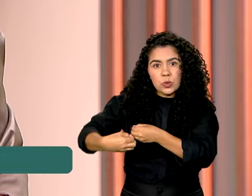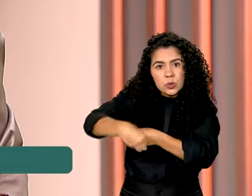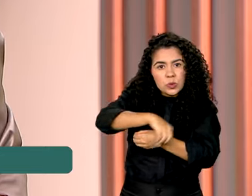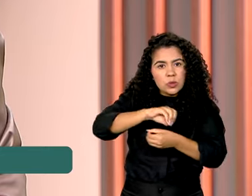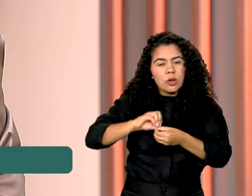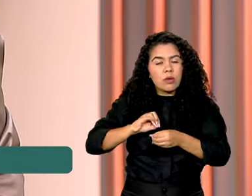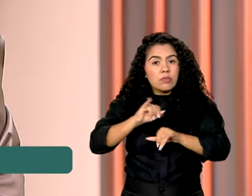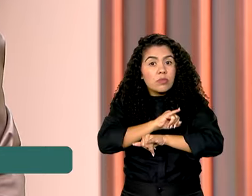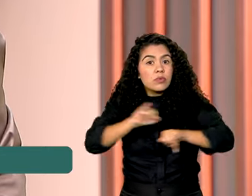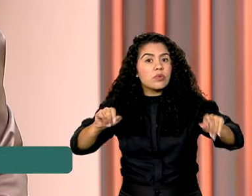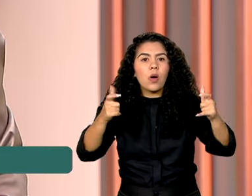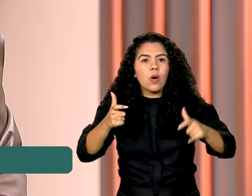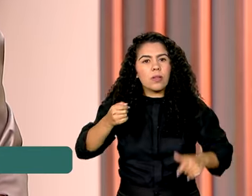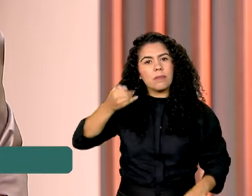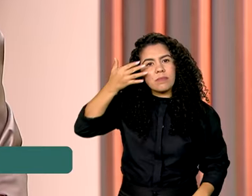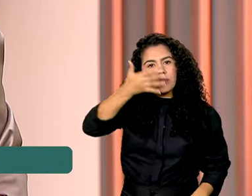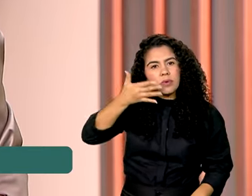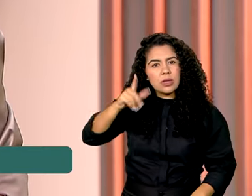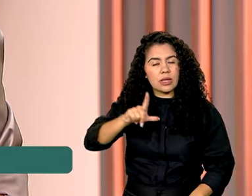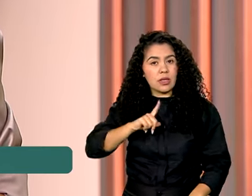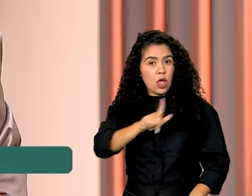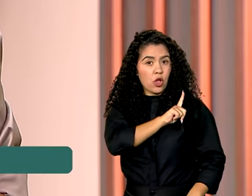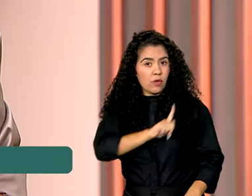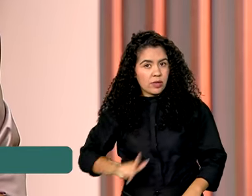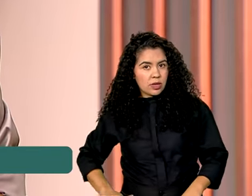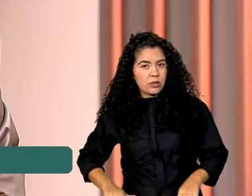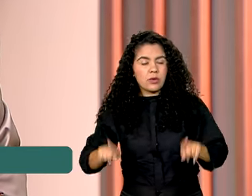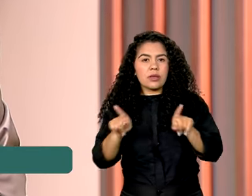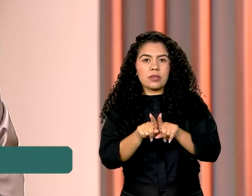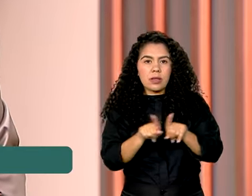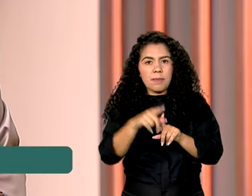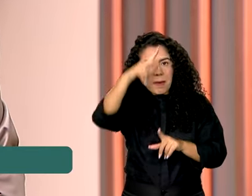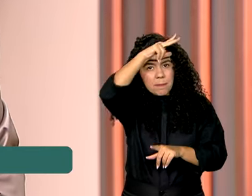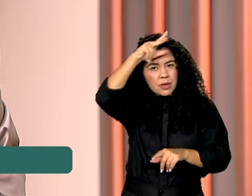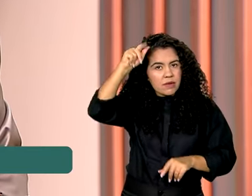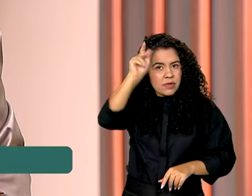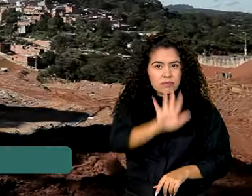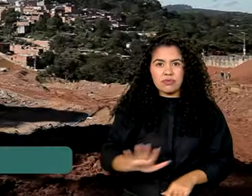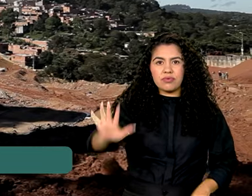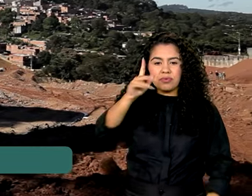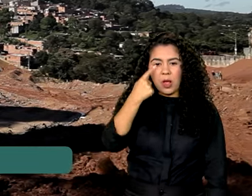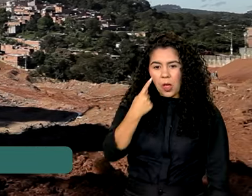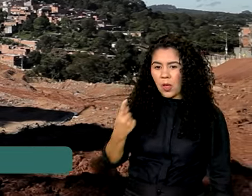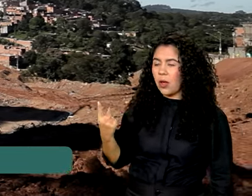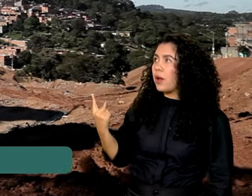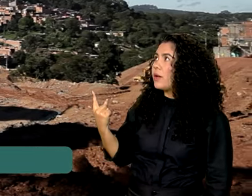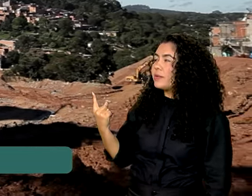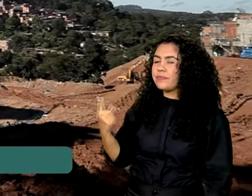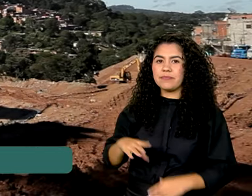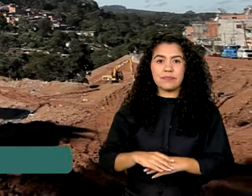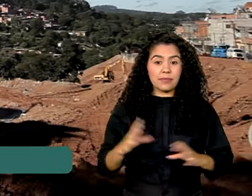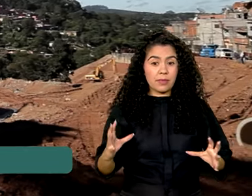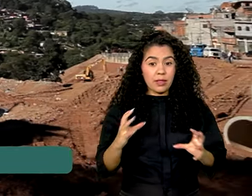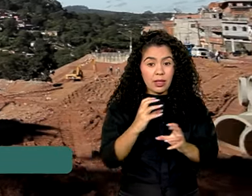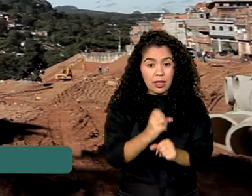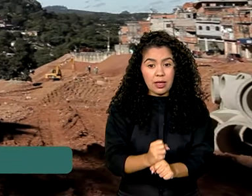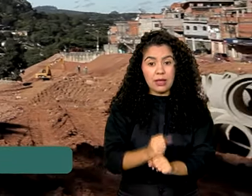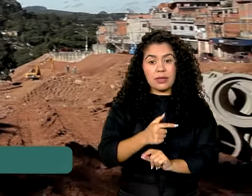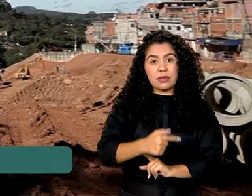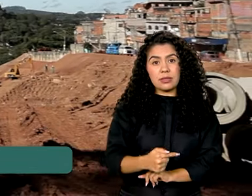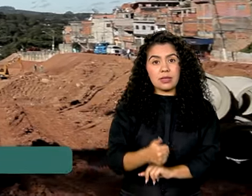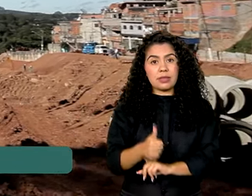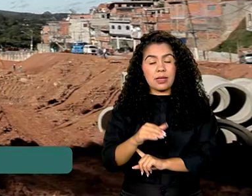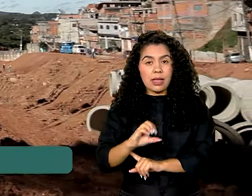aconteceu no Palácio do Planalto, com governadores e prefeitos de todo o país. São 710